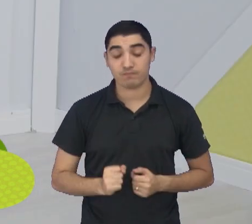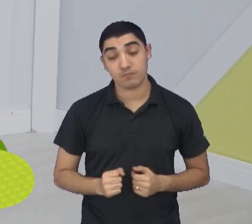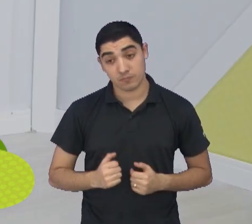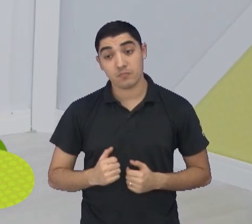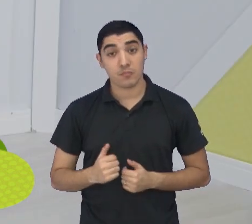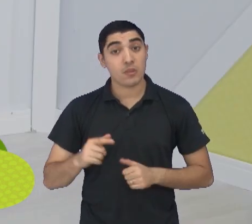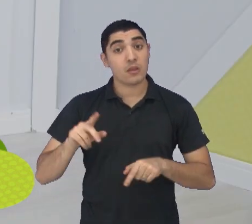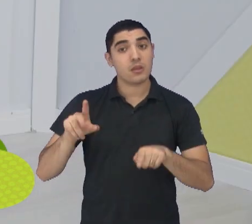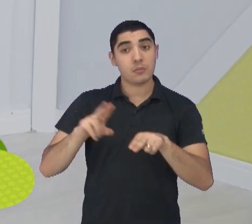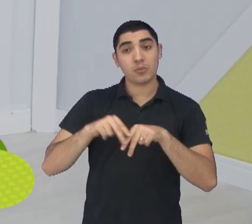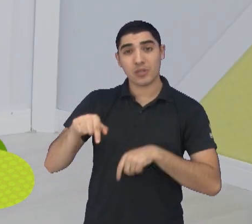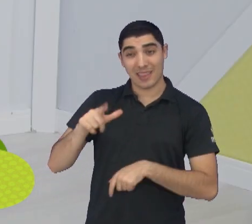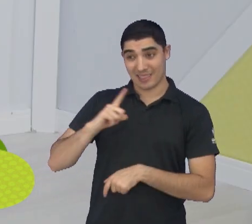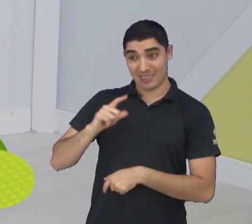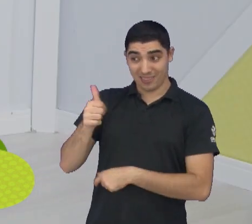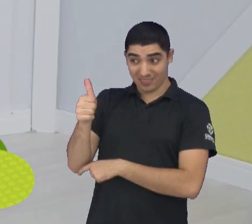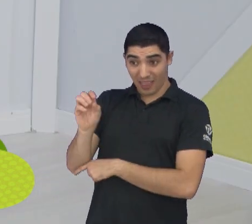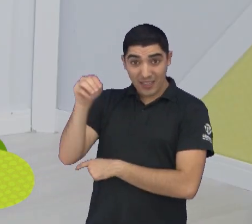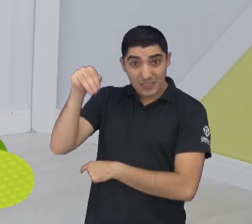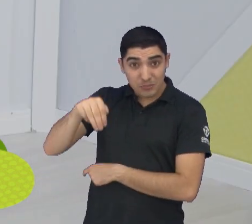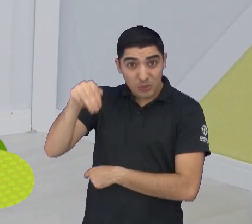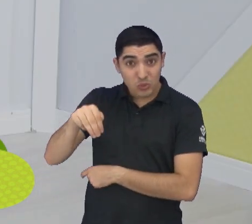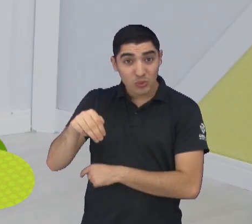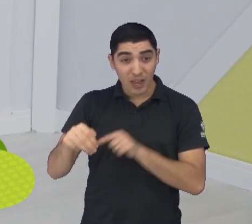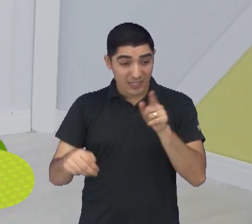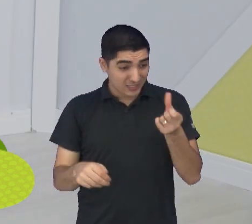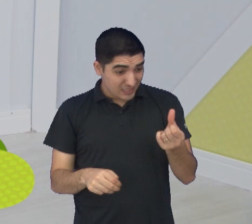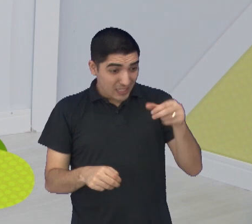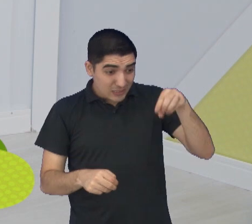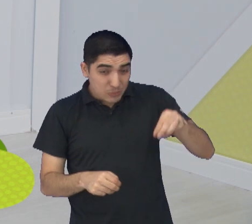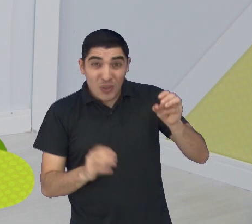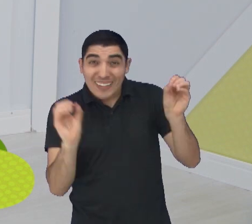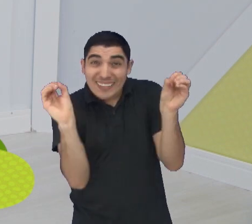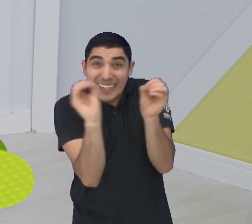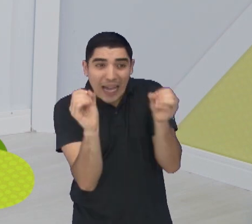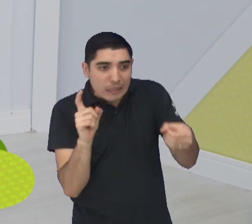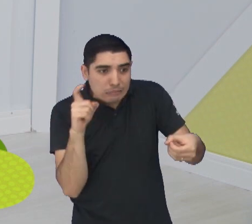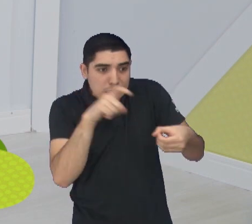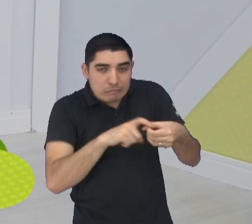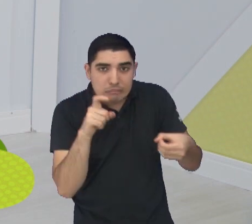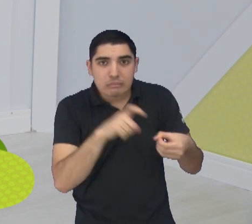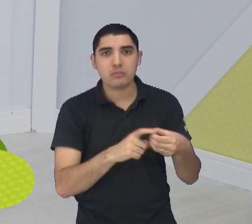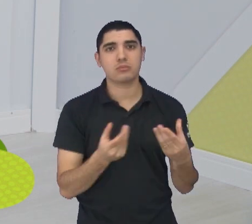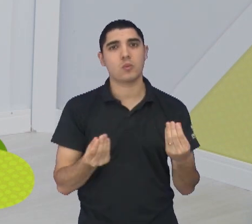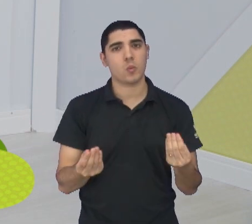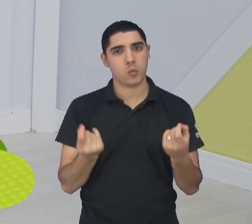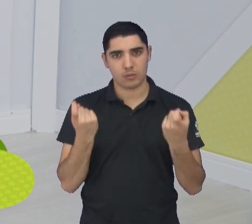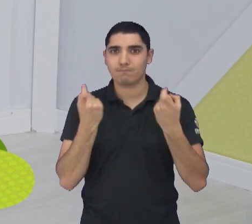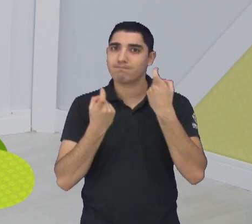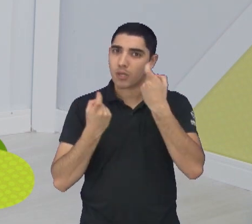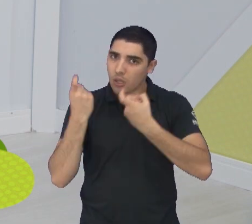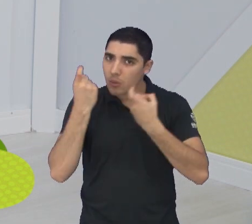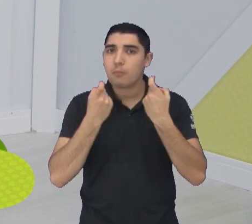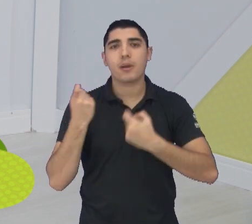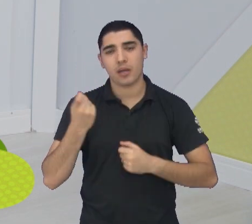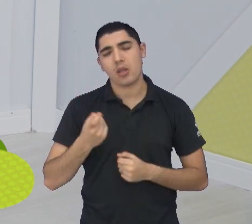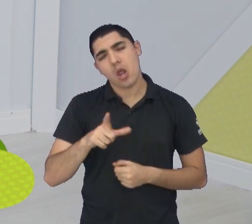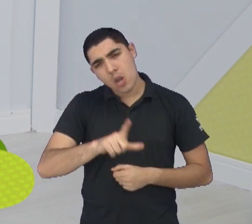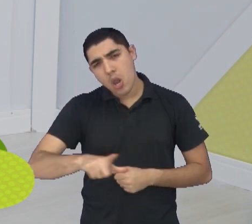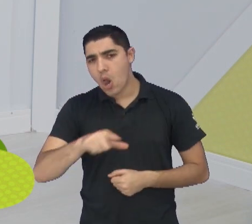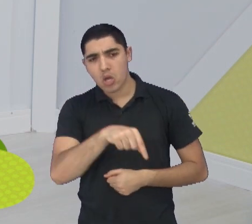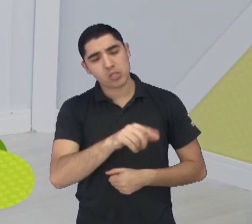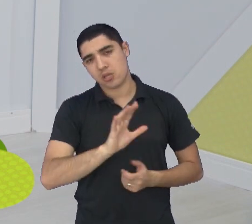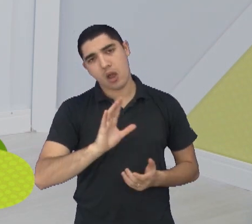quarto que tem 10 minutos, você ficar mais de 6 minutos e meio sem fazer uma cesta, realmente é preocupante. É claro que foi uma pane, é claro que